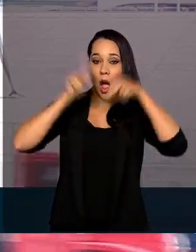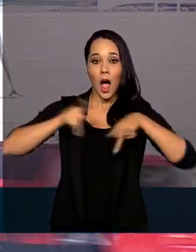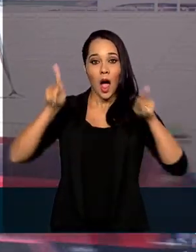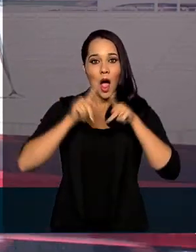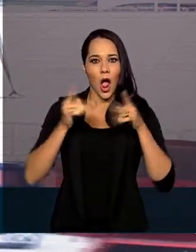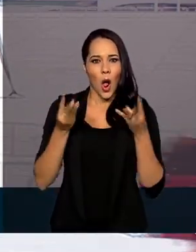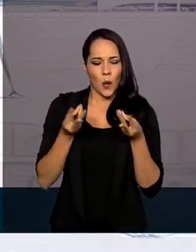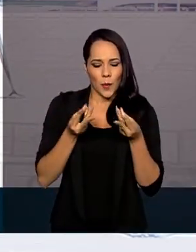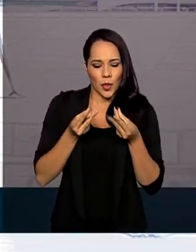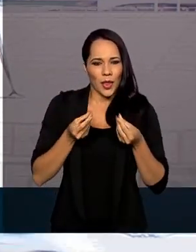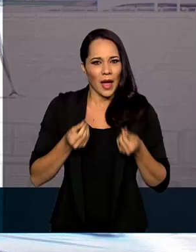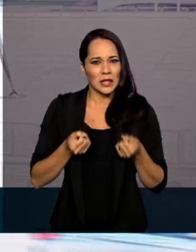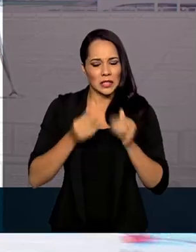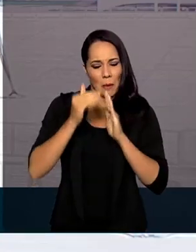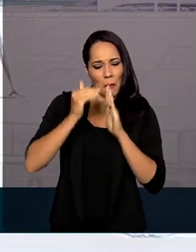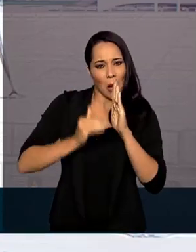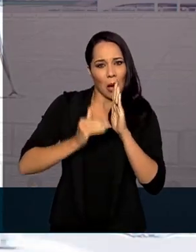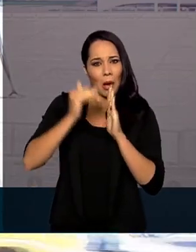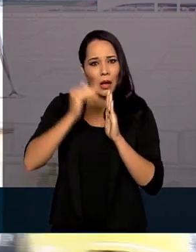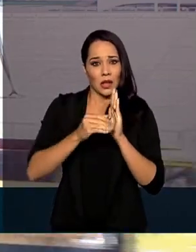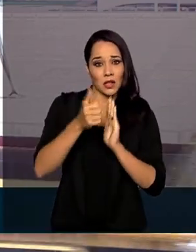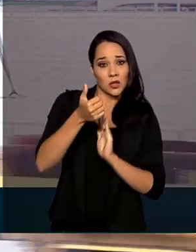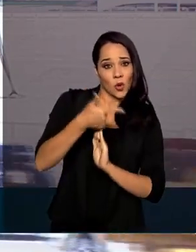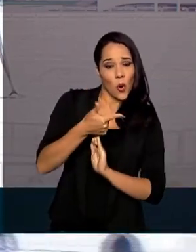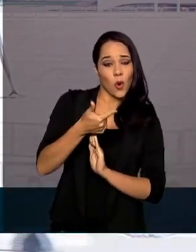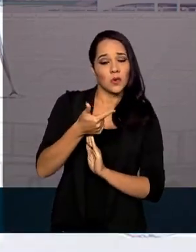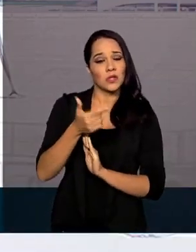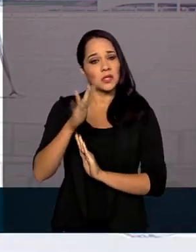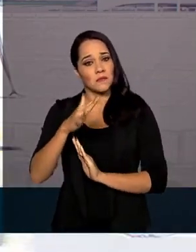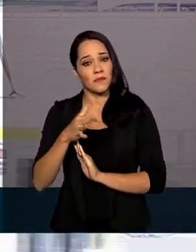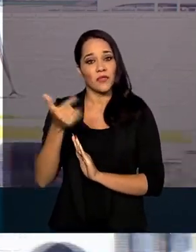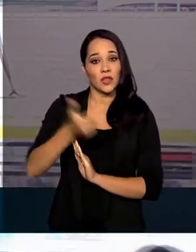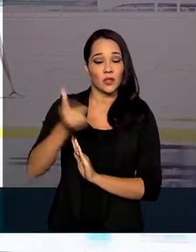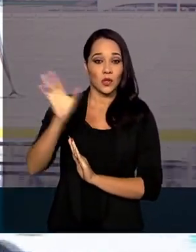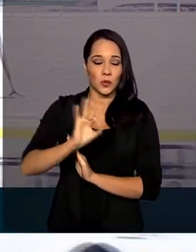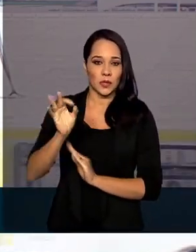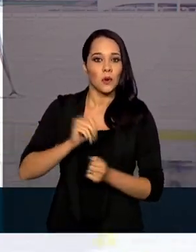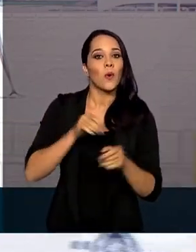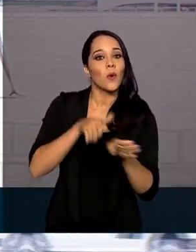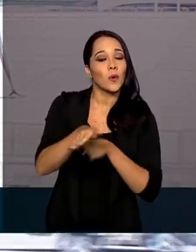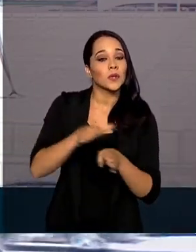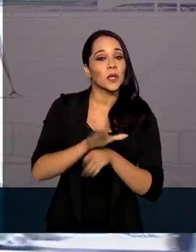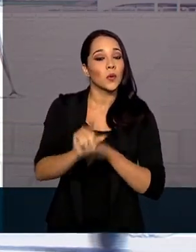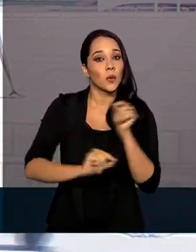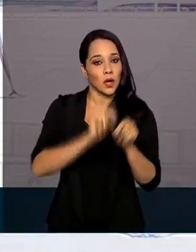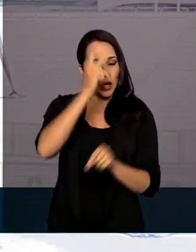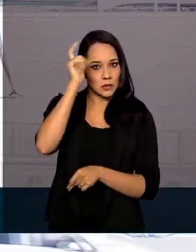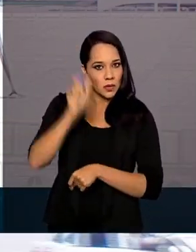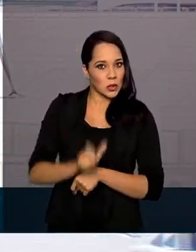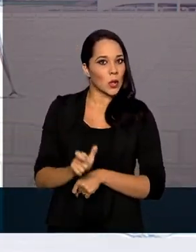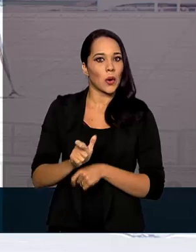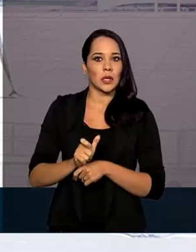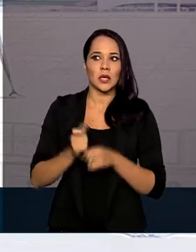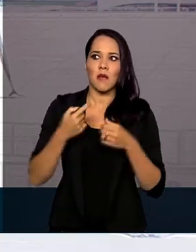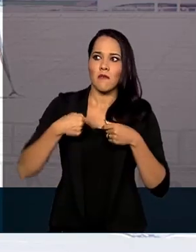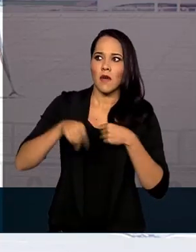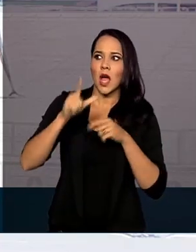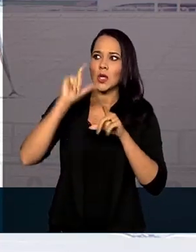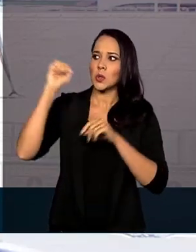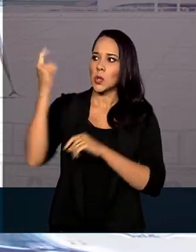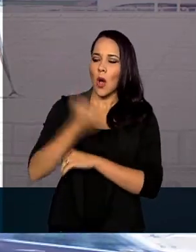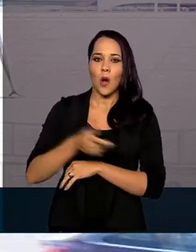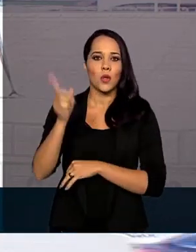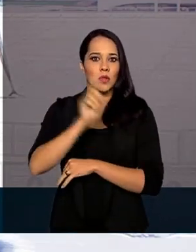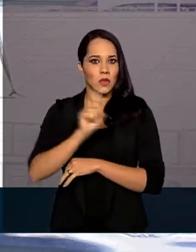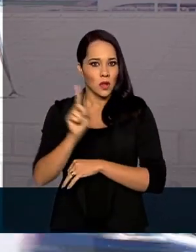muito baixa e variando entre 12% e 22%. A recomendação, então, é para que as pessoas não se exponham, não